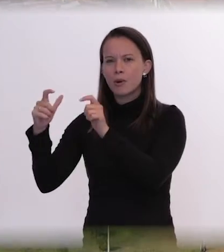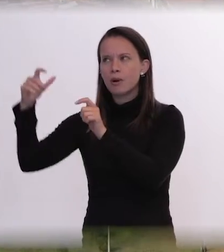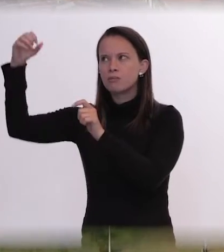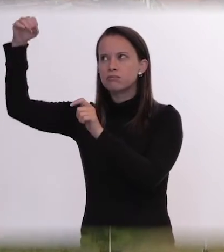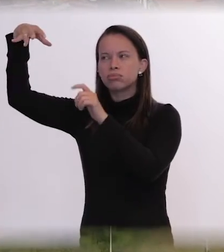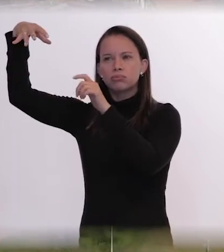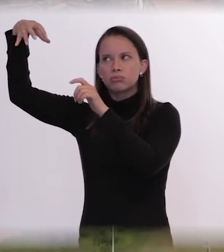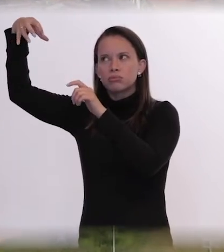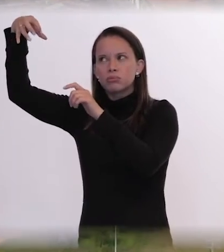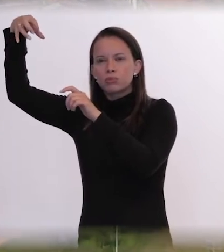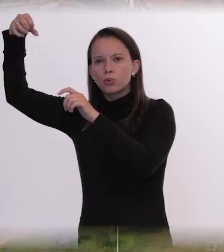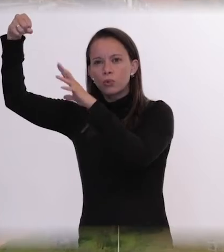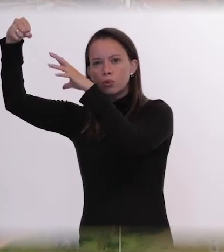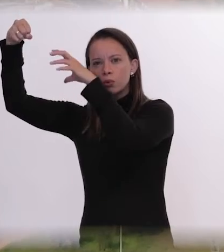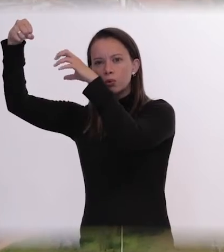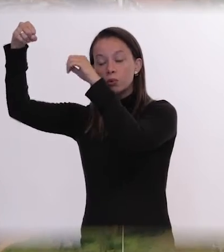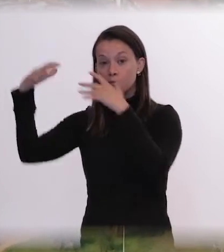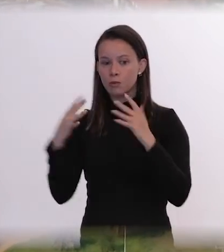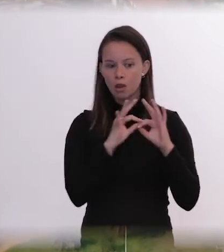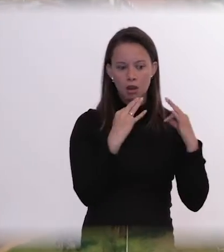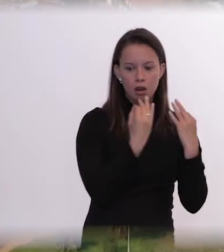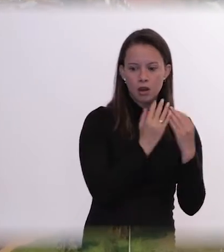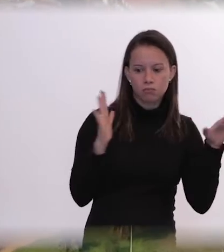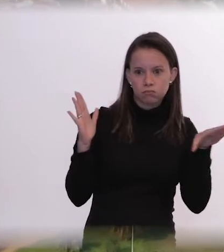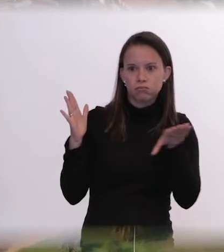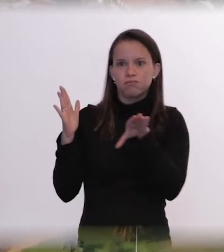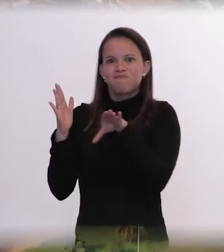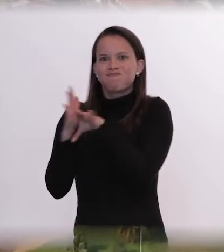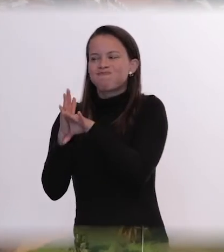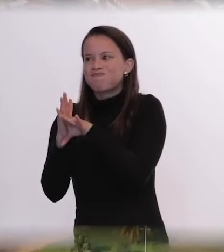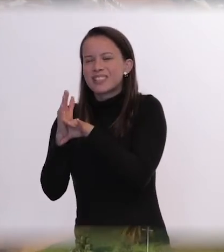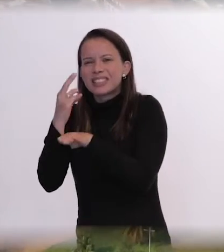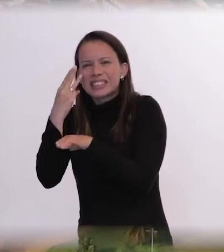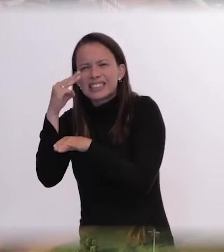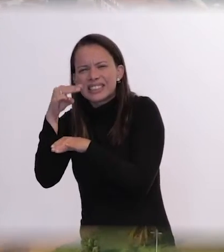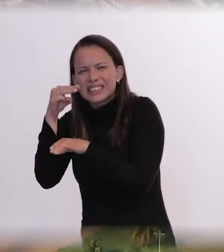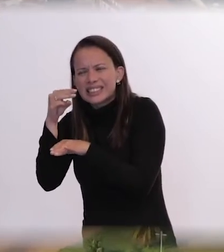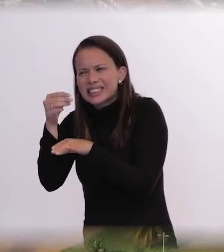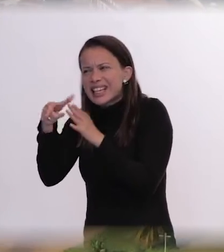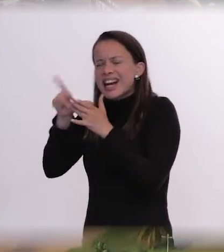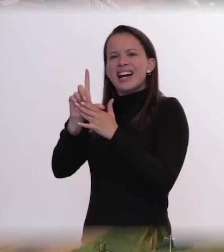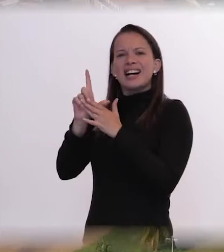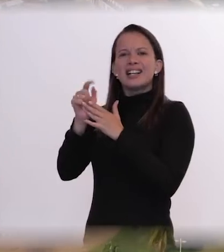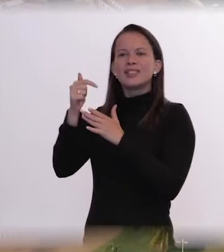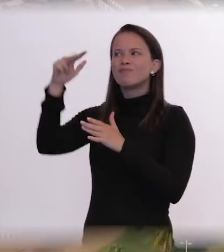sem iluminação. E aí quando a família conseguiu chegar até o local, por três minutos, o